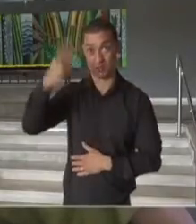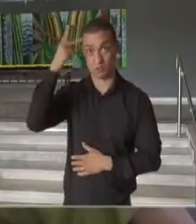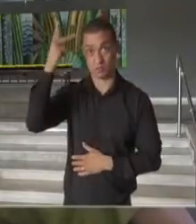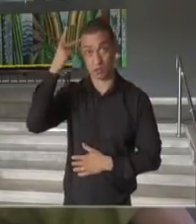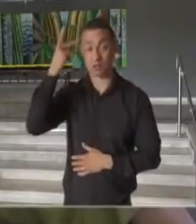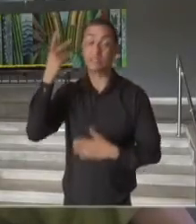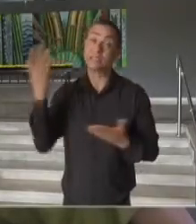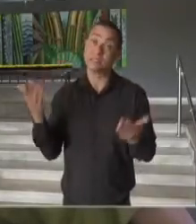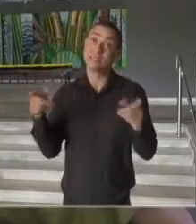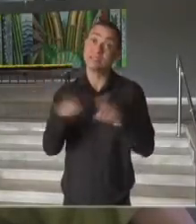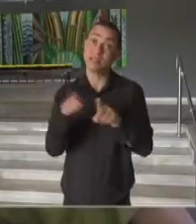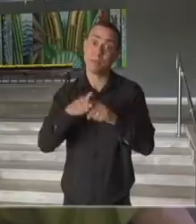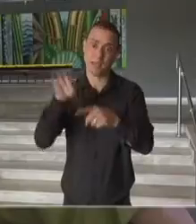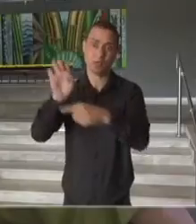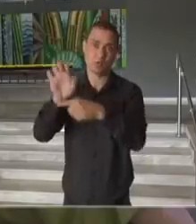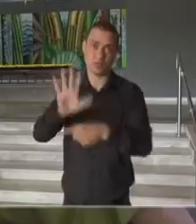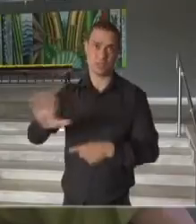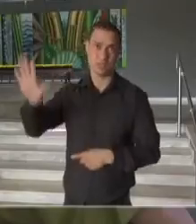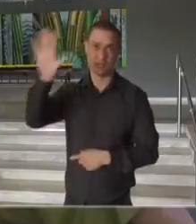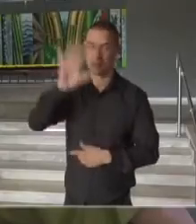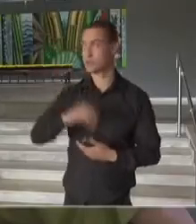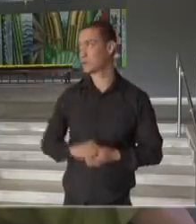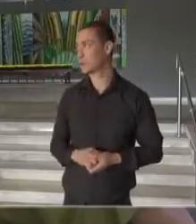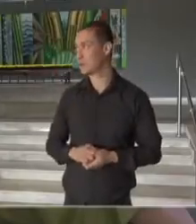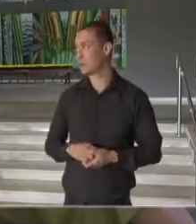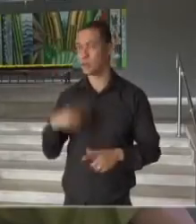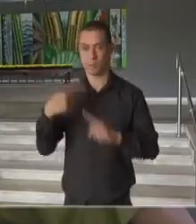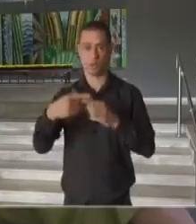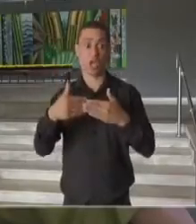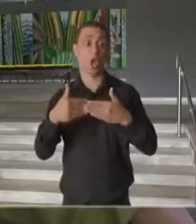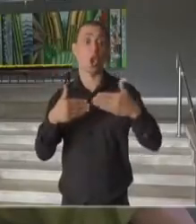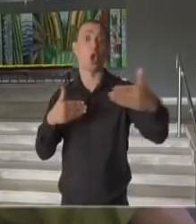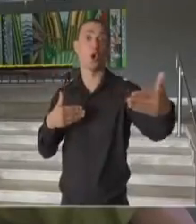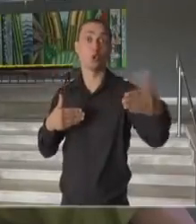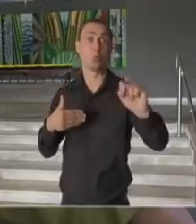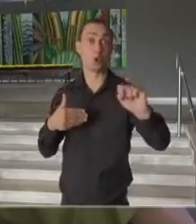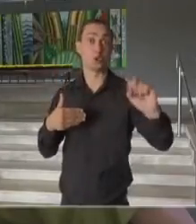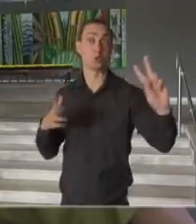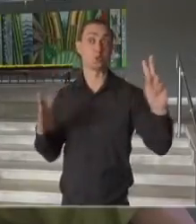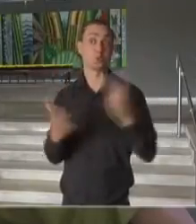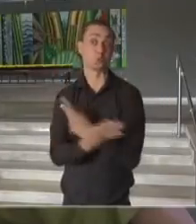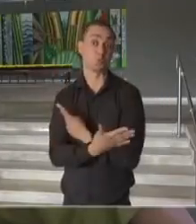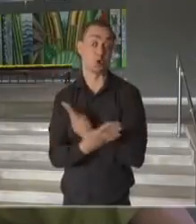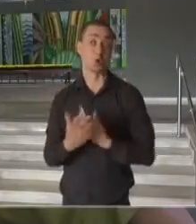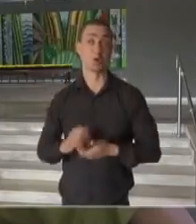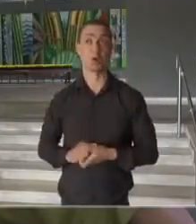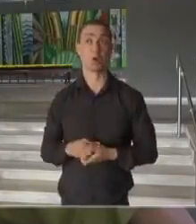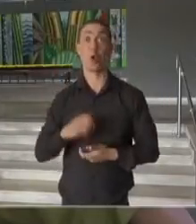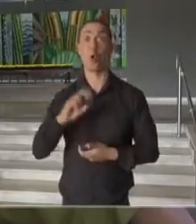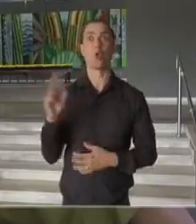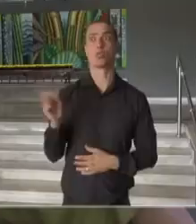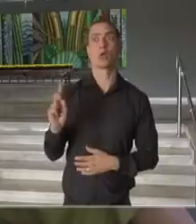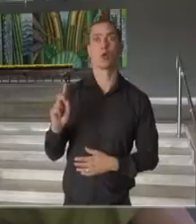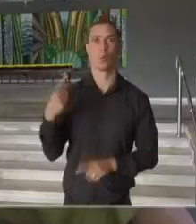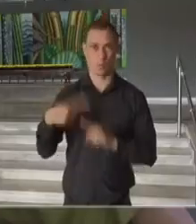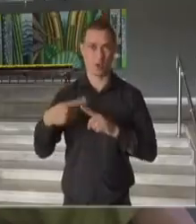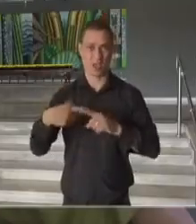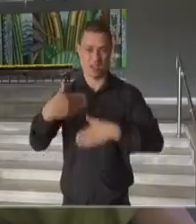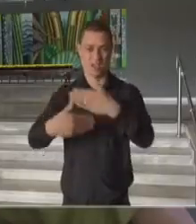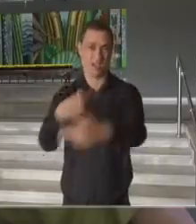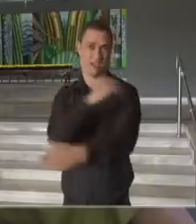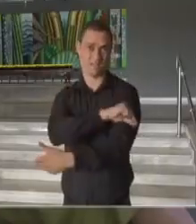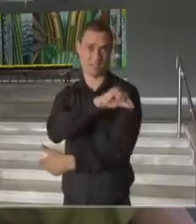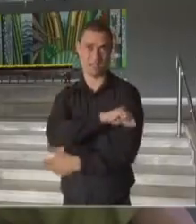consequentemente, no estado, até a longo prazo, ou não, por causa do avanço da